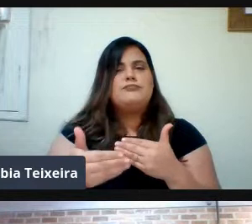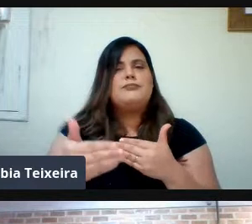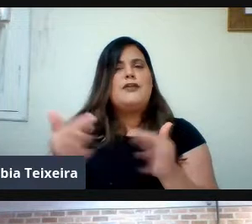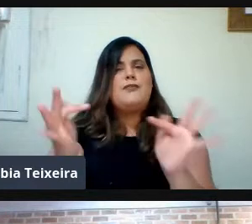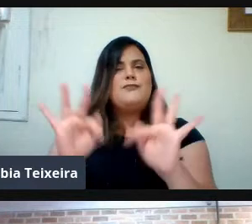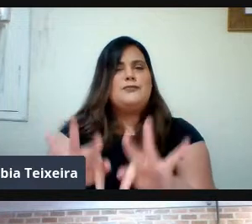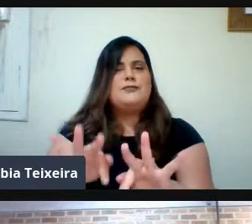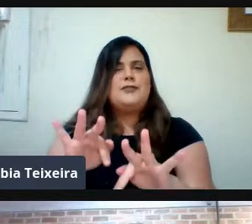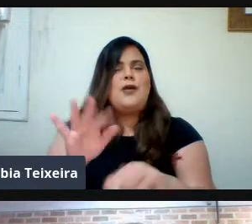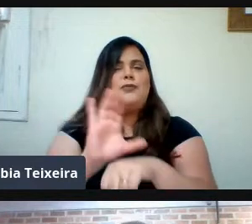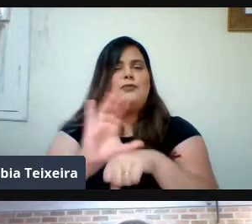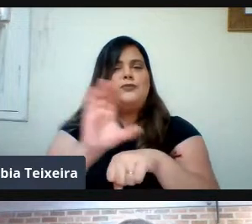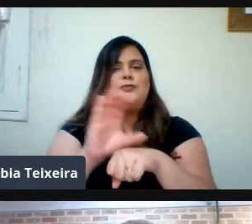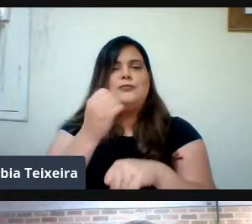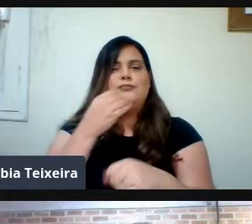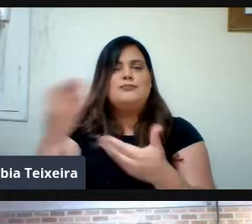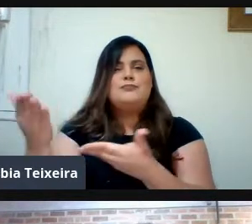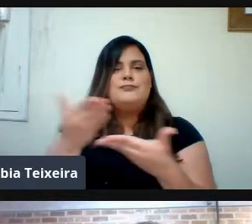FAP Obrigado